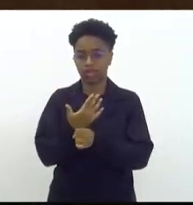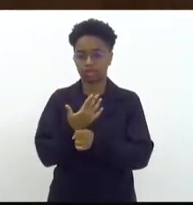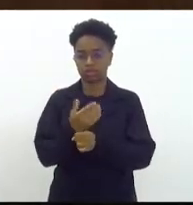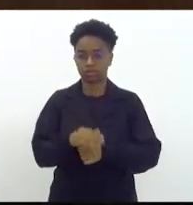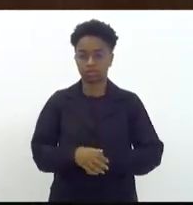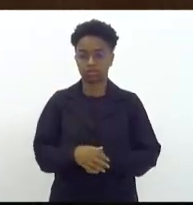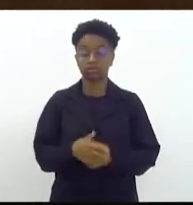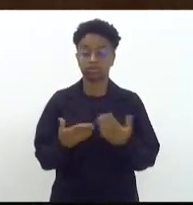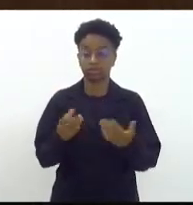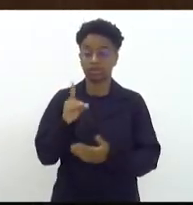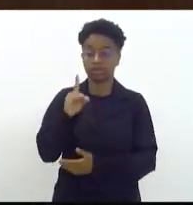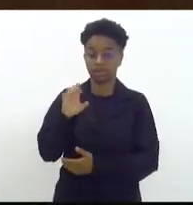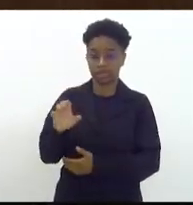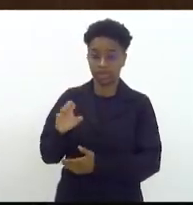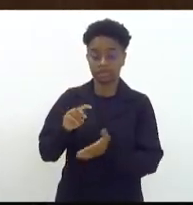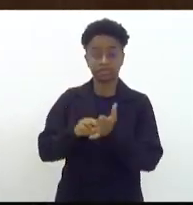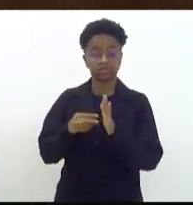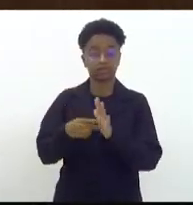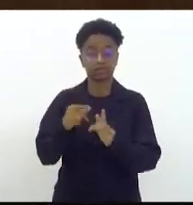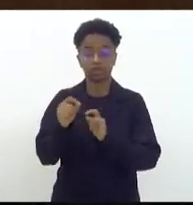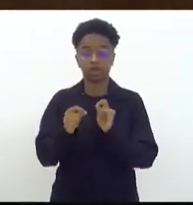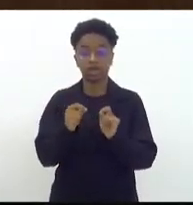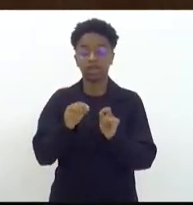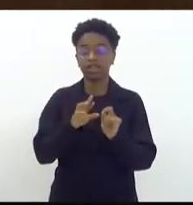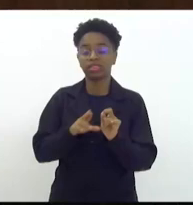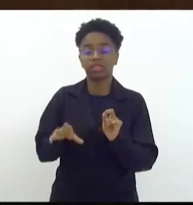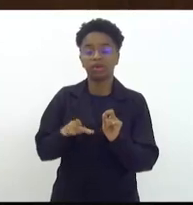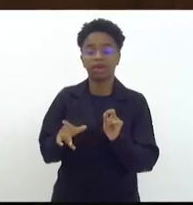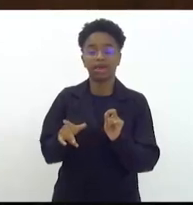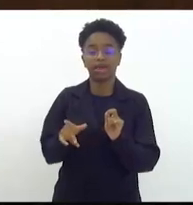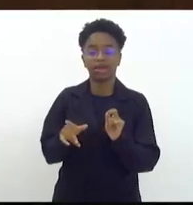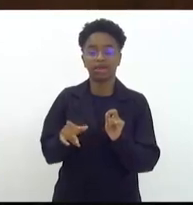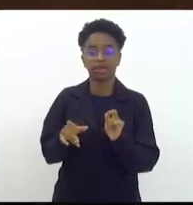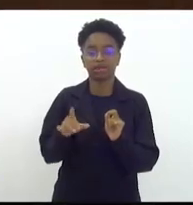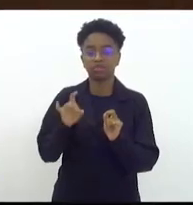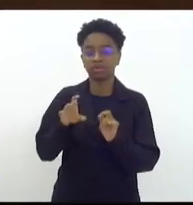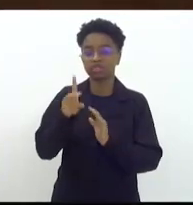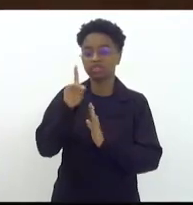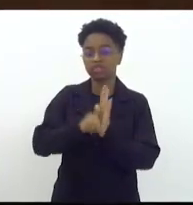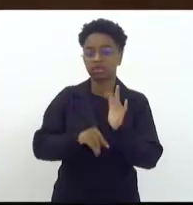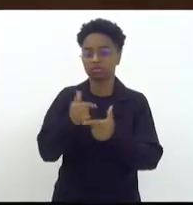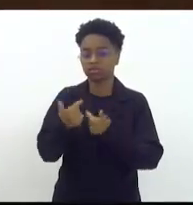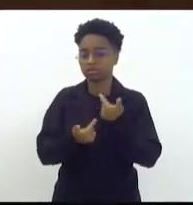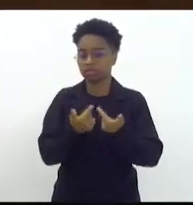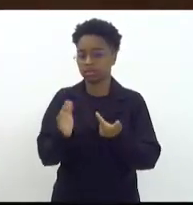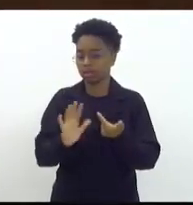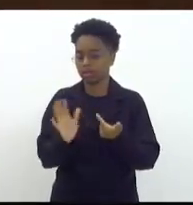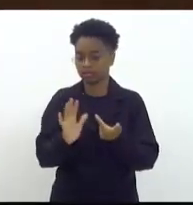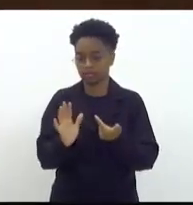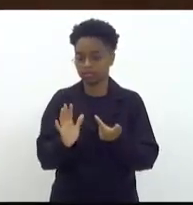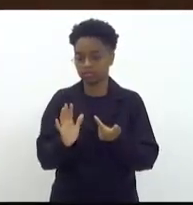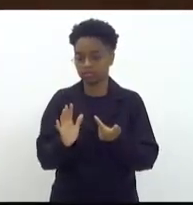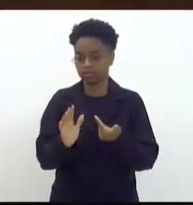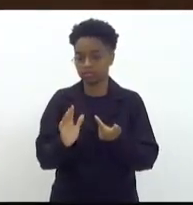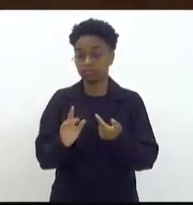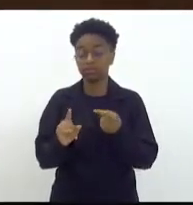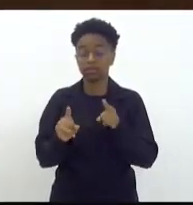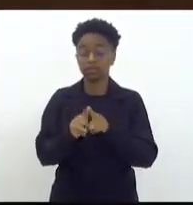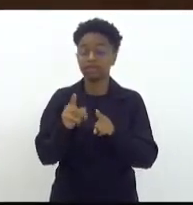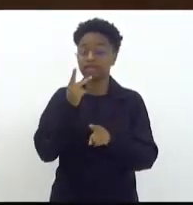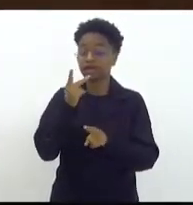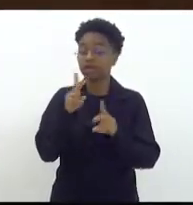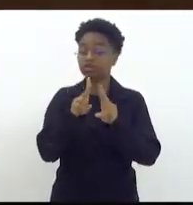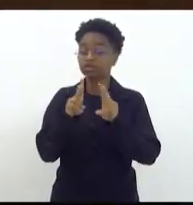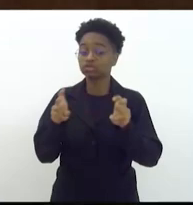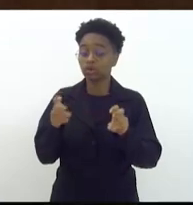dedicação exclusiva não é algo apenas do direito trabalhista desse docente. Ela fala sobre a